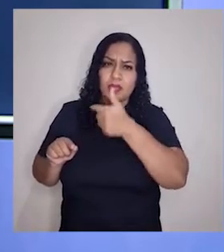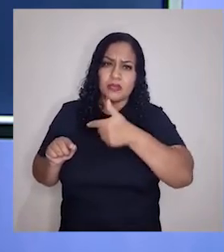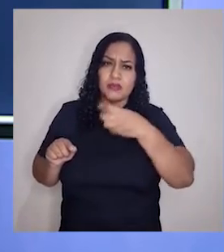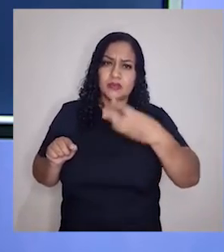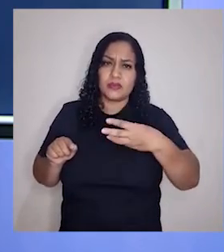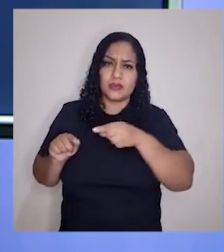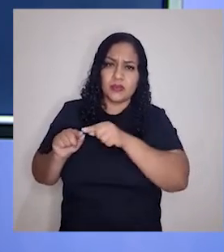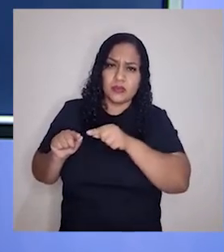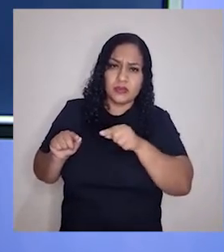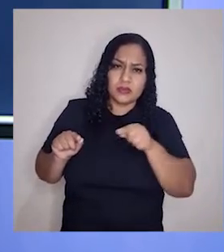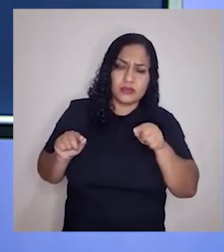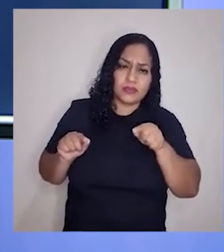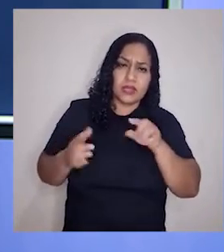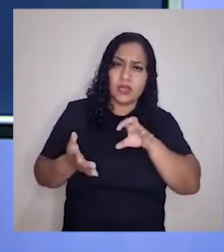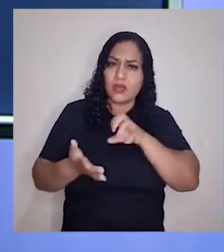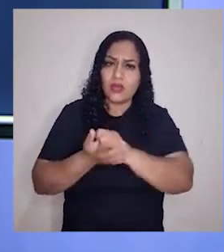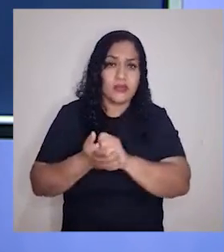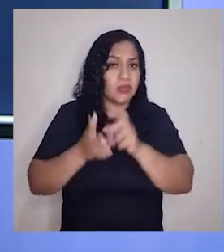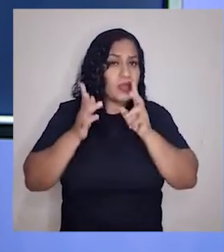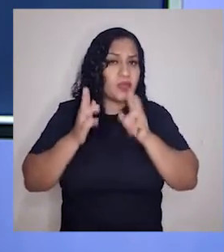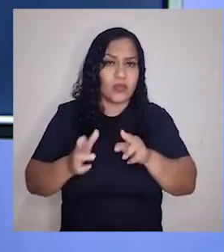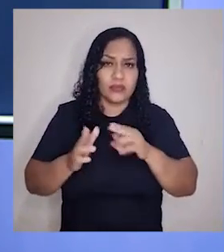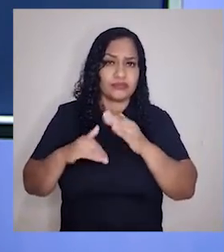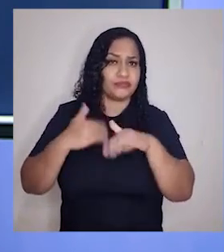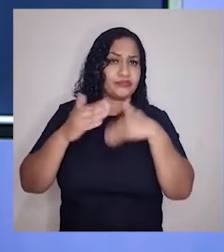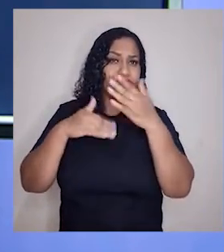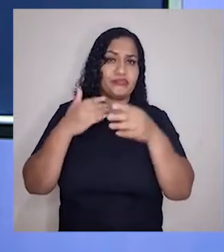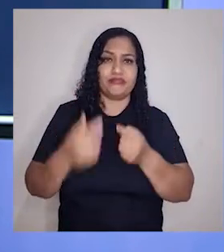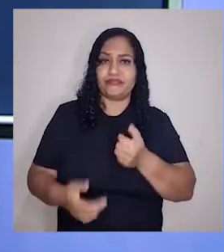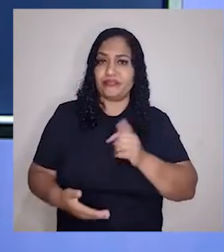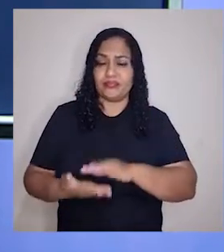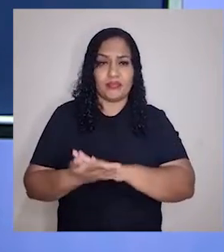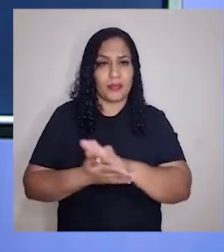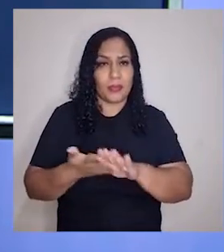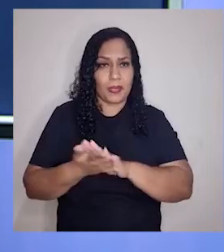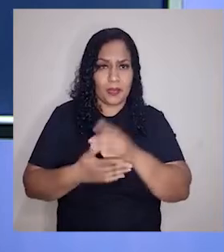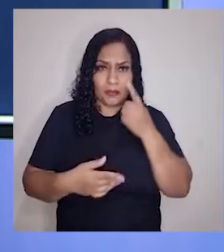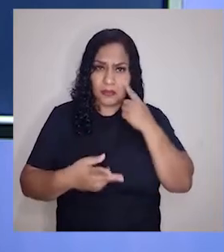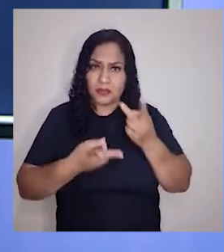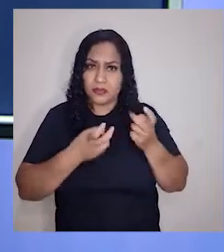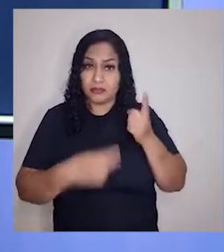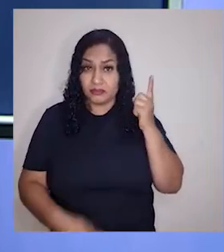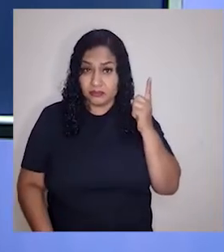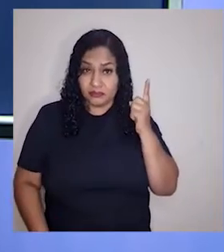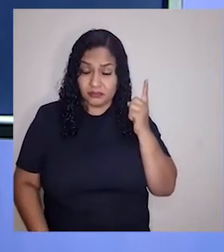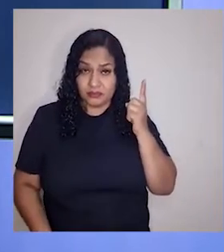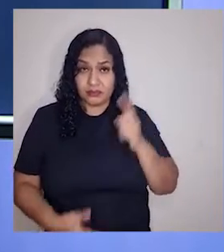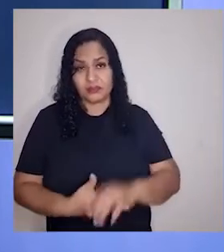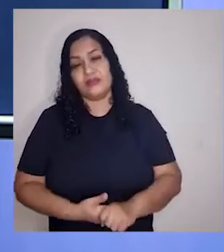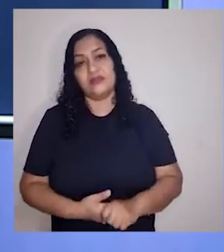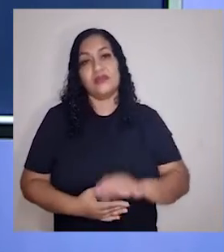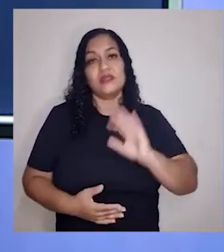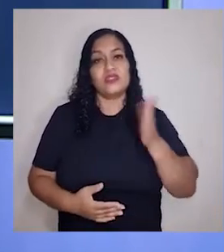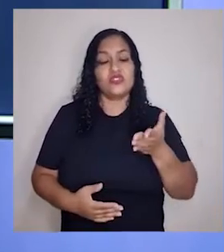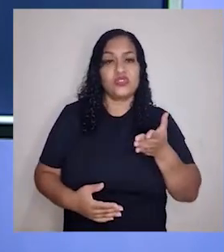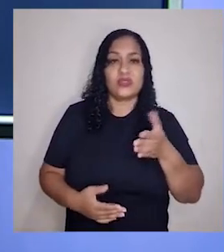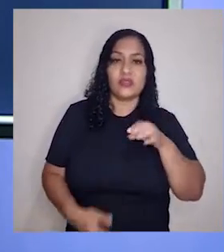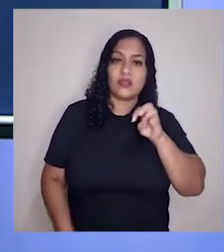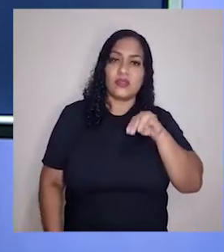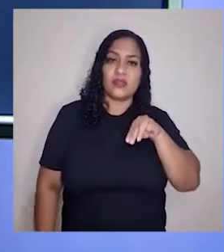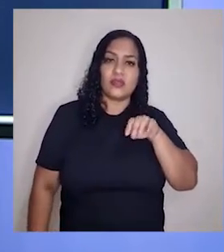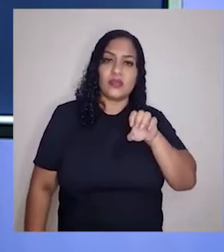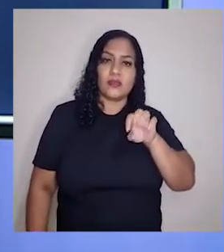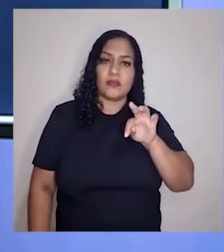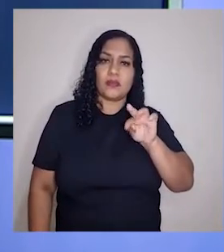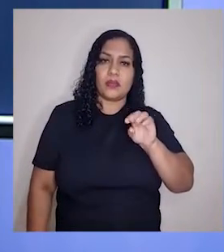evoluíram? Ficou basicamente a mesma coisa, perceberam? Olha lá. Primários, primários. Já as